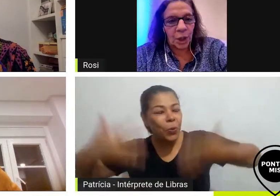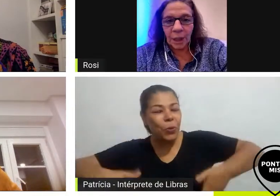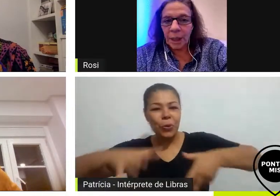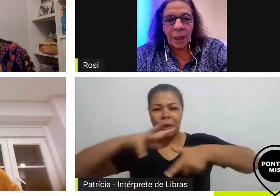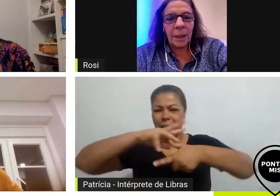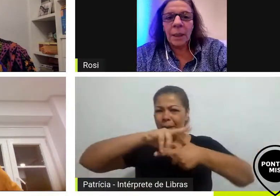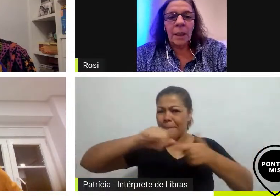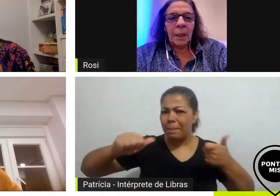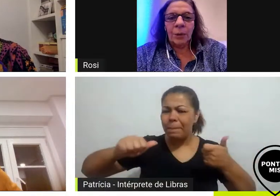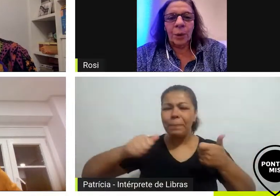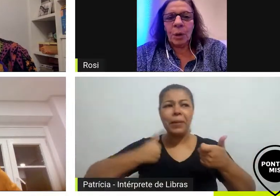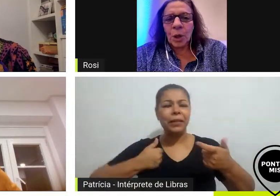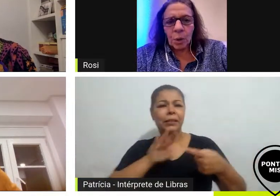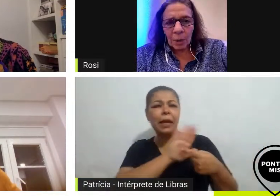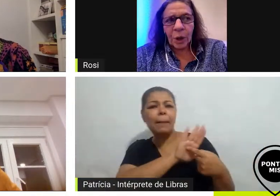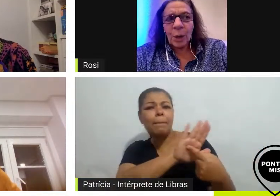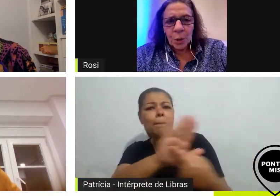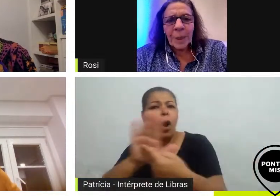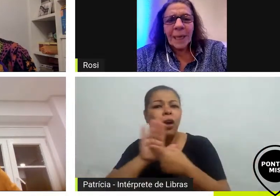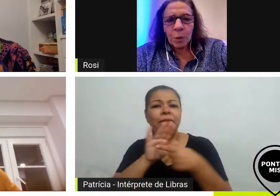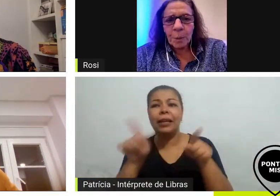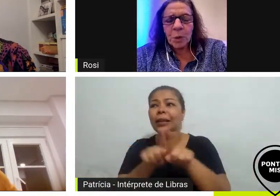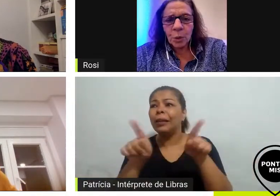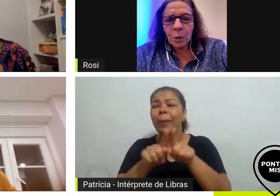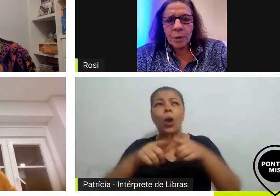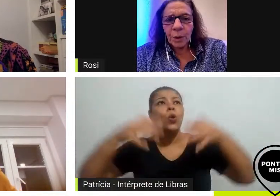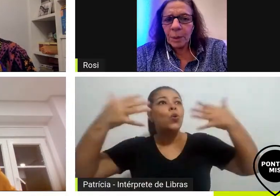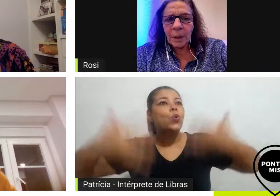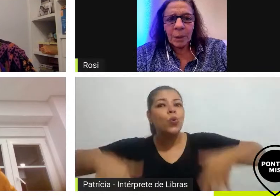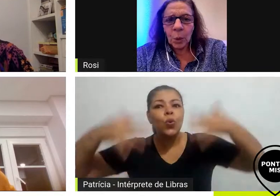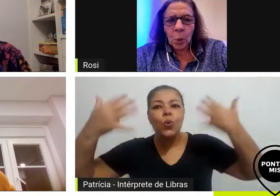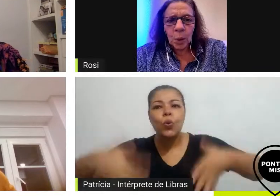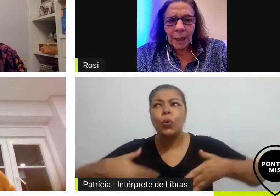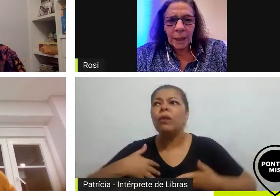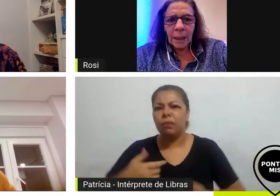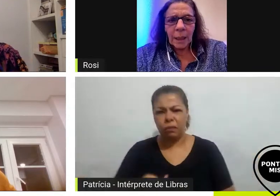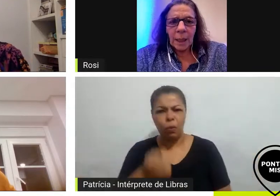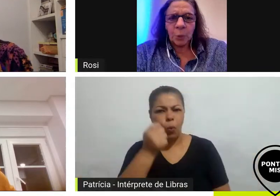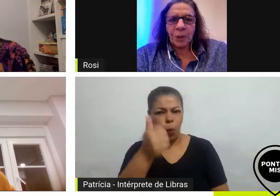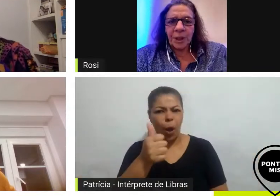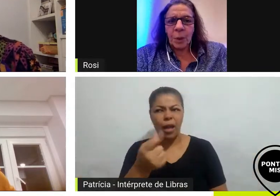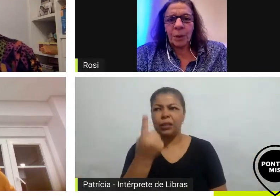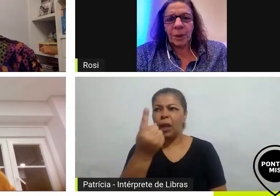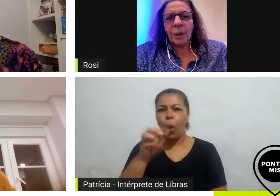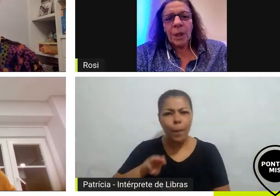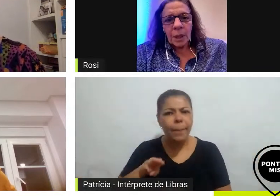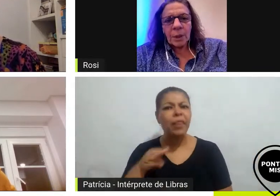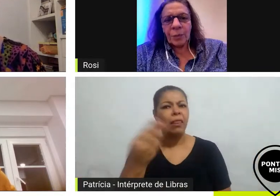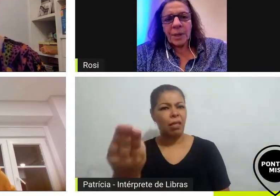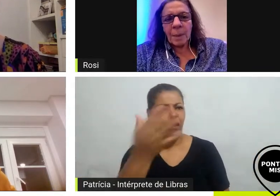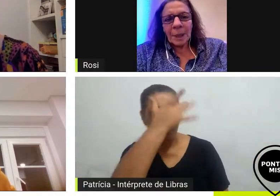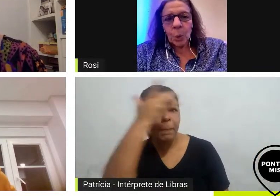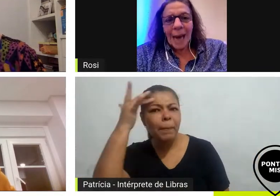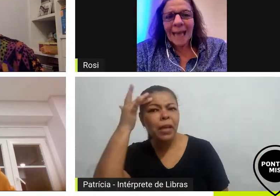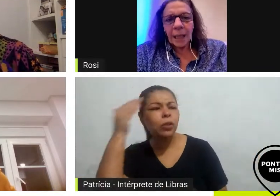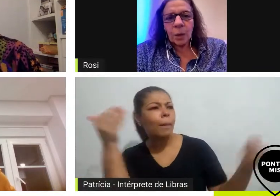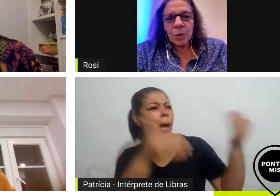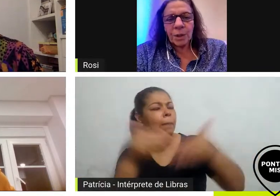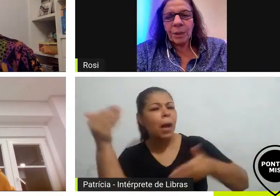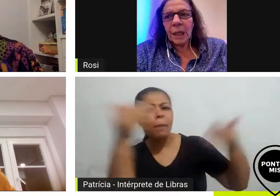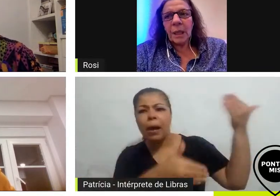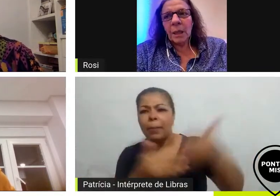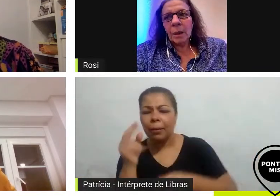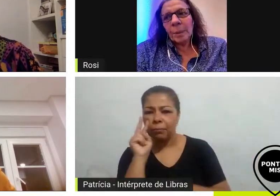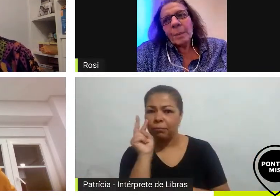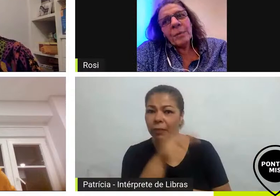escândalo de linda e foram quase um milhão de pessoas foi uma loucura a exposição que fez a madrugada